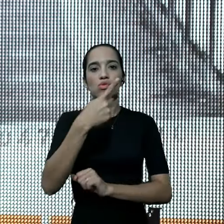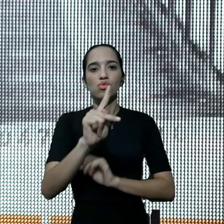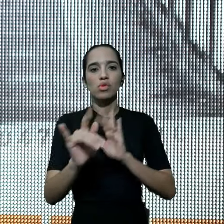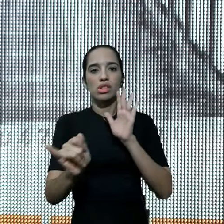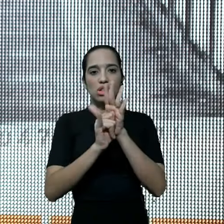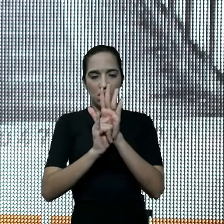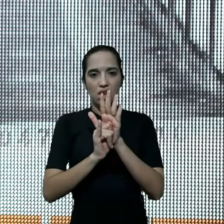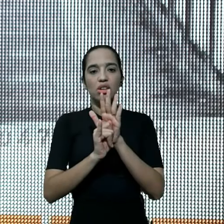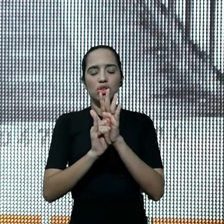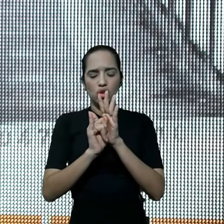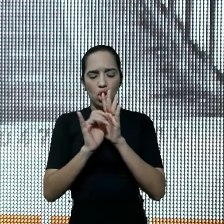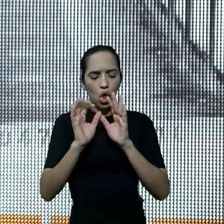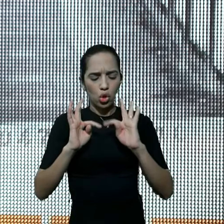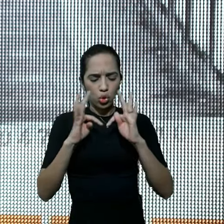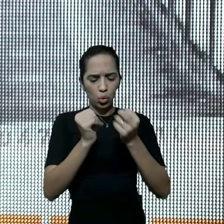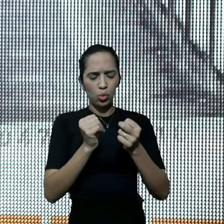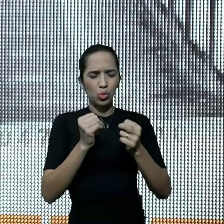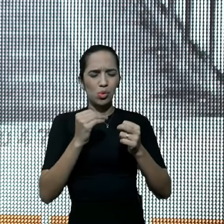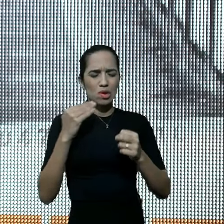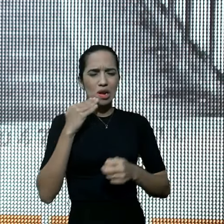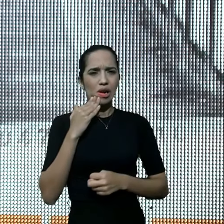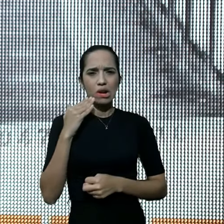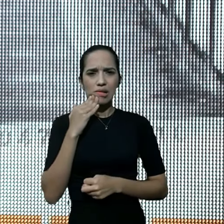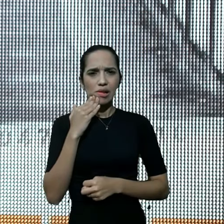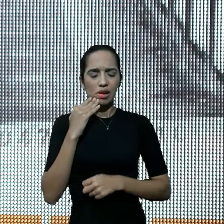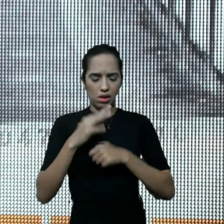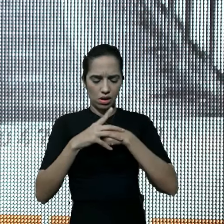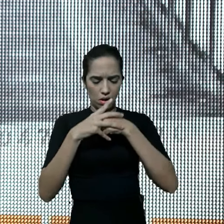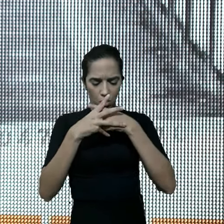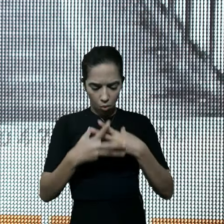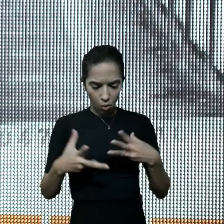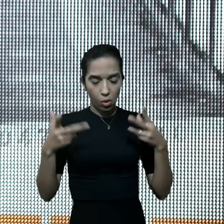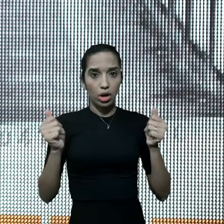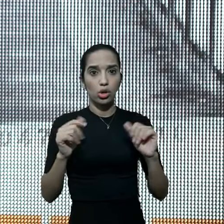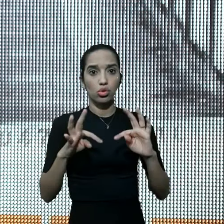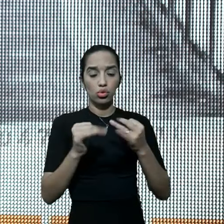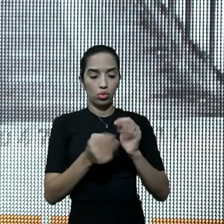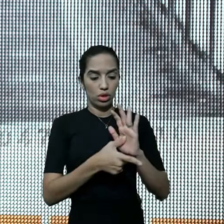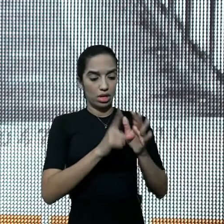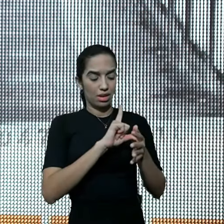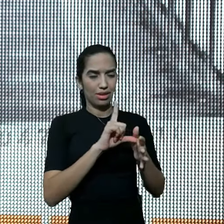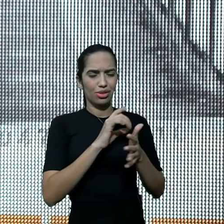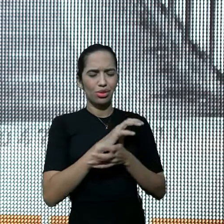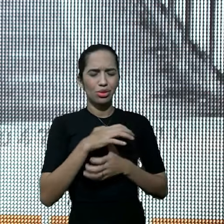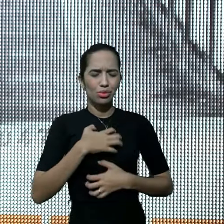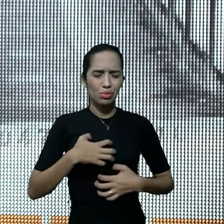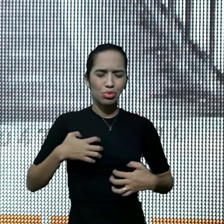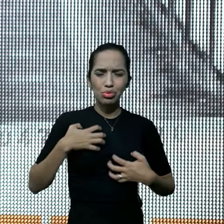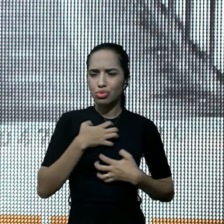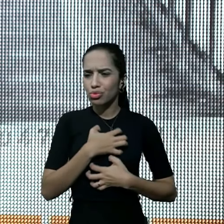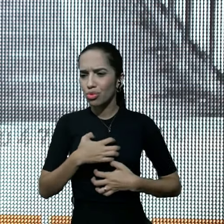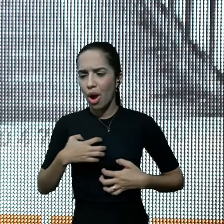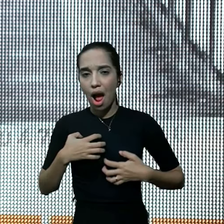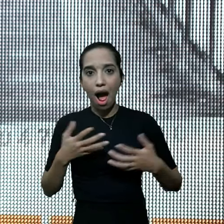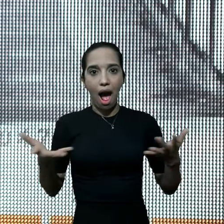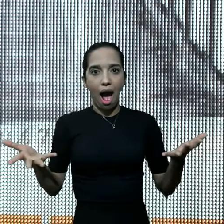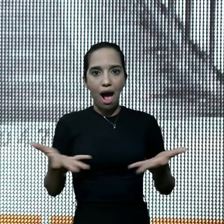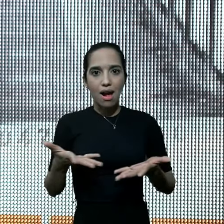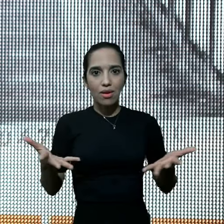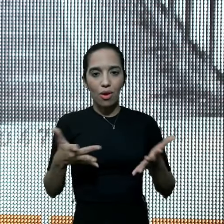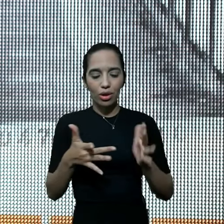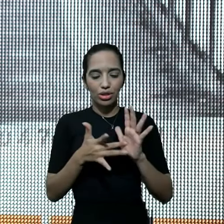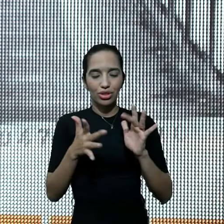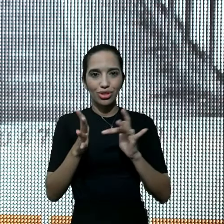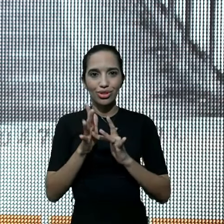Ele está curando, todas as distorções, tudo aquilo, que havia sido, mutilado, deformado, agora mesmo, Jesus está